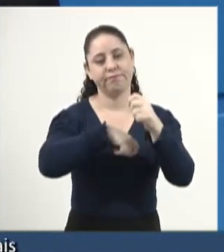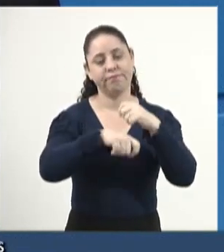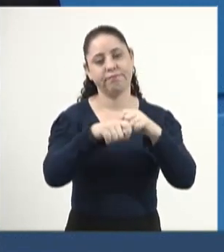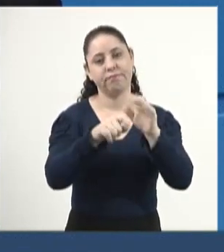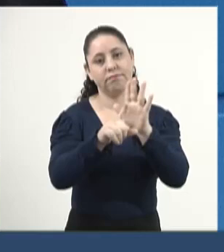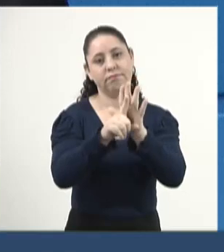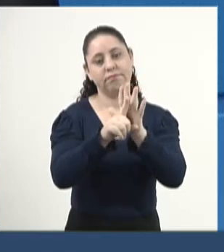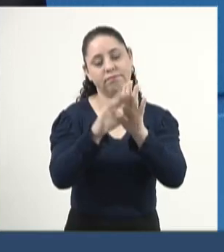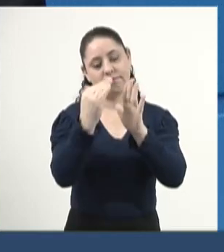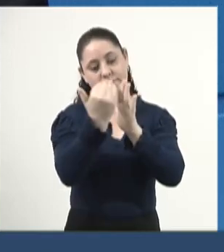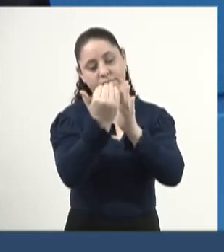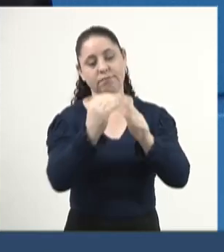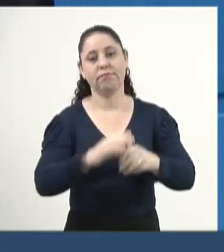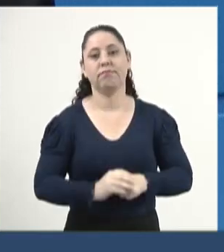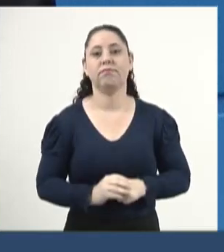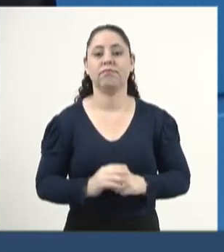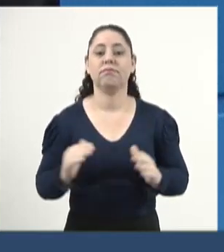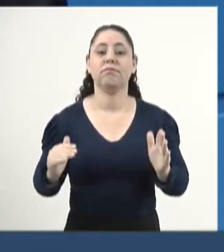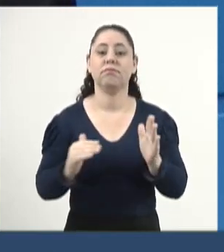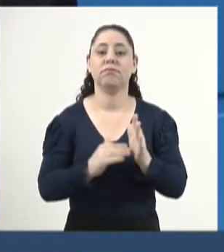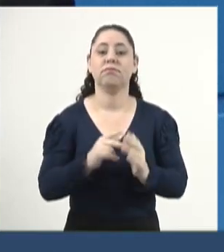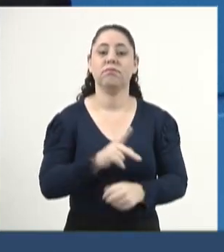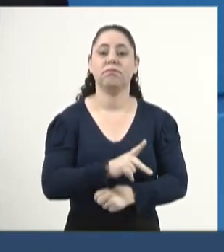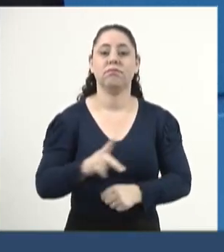Por último, senhor presidente,